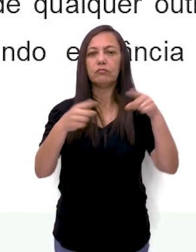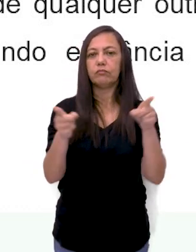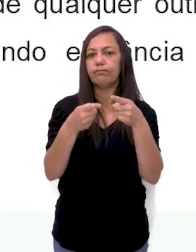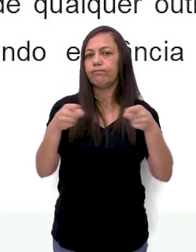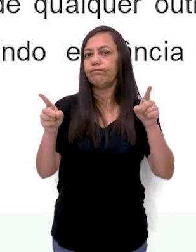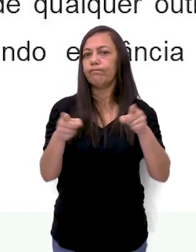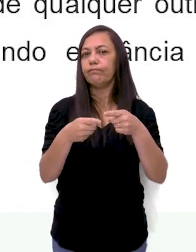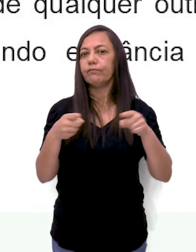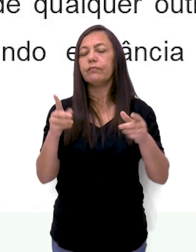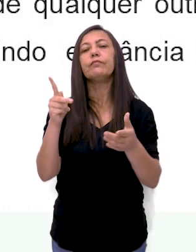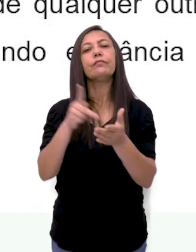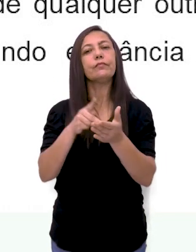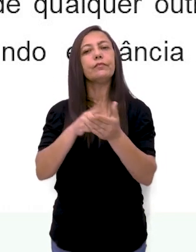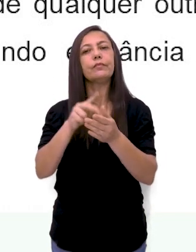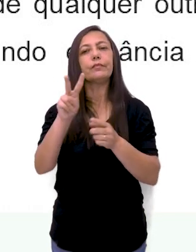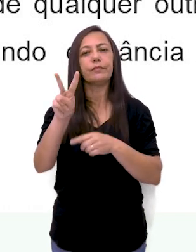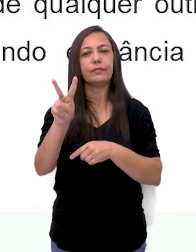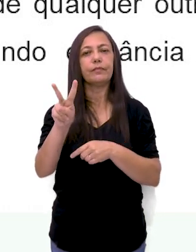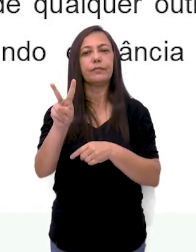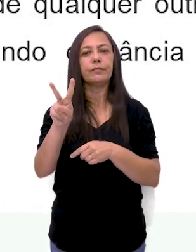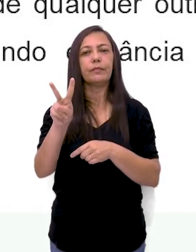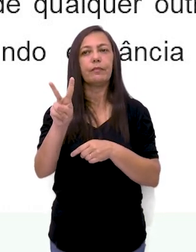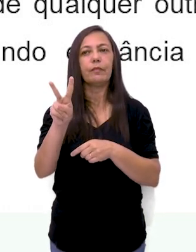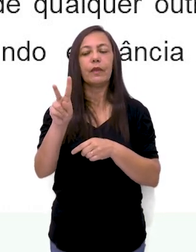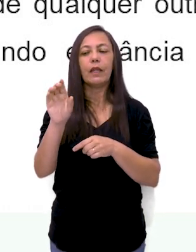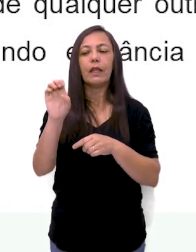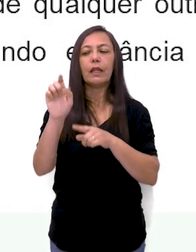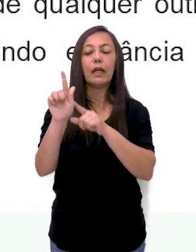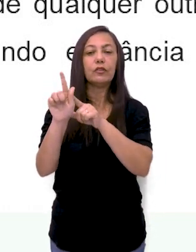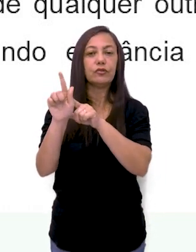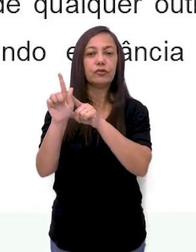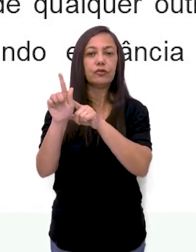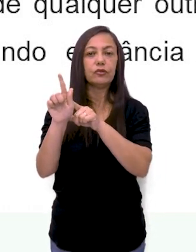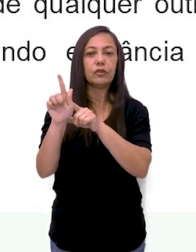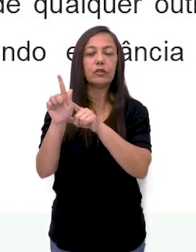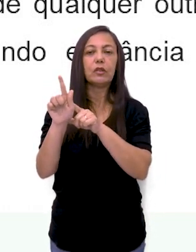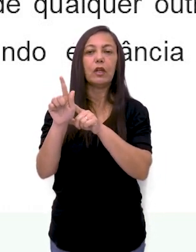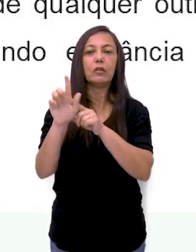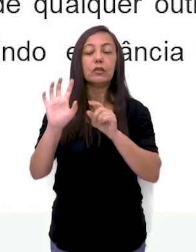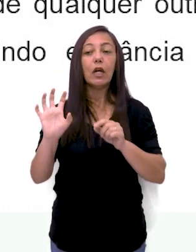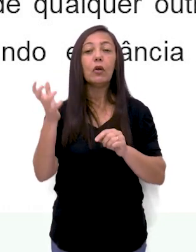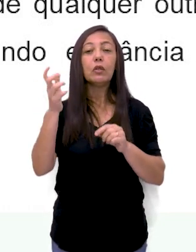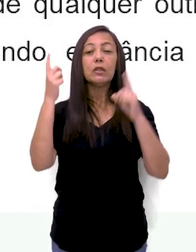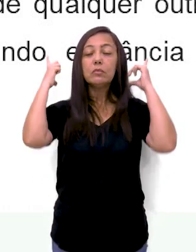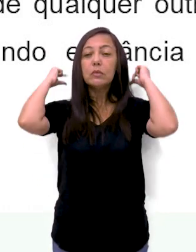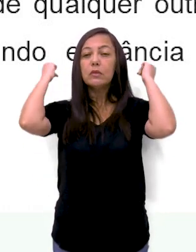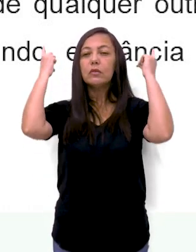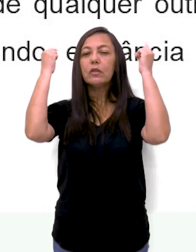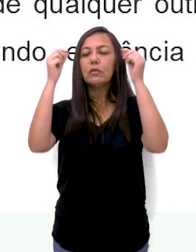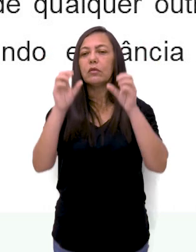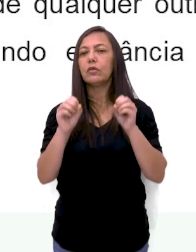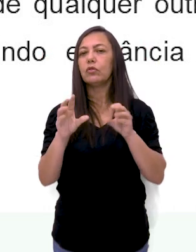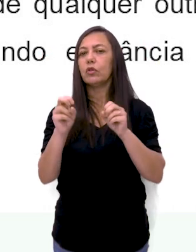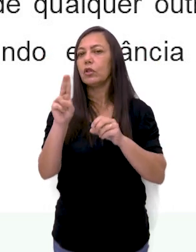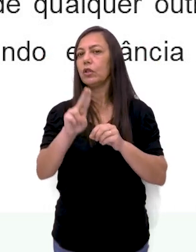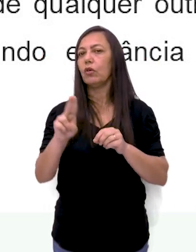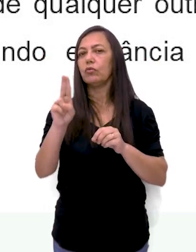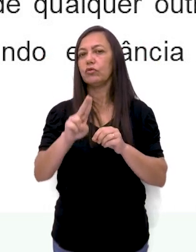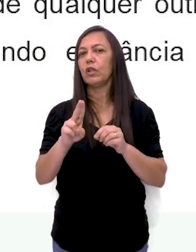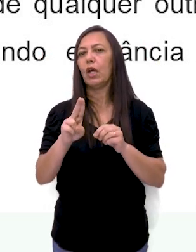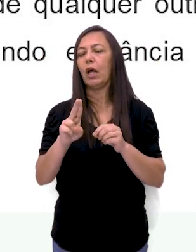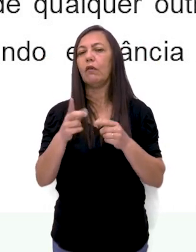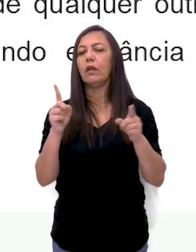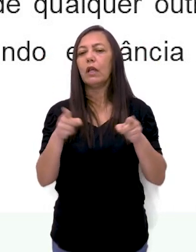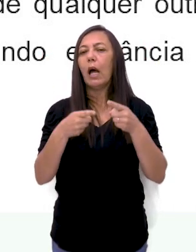música. Verdade. Na alternativa G, as tragédias gregas encenadas não se utilizavam da lira